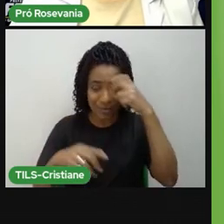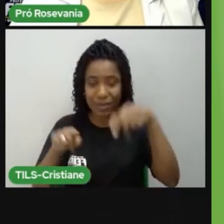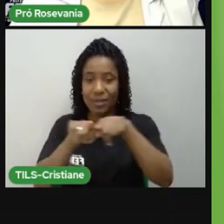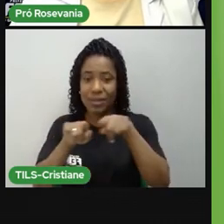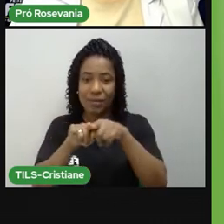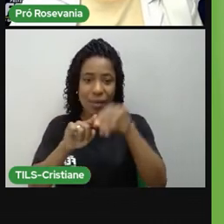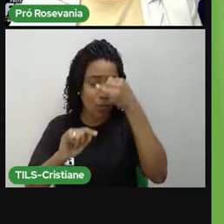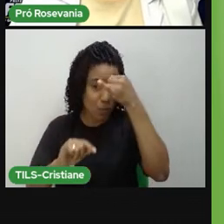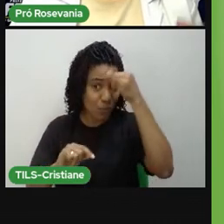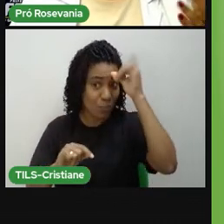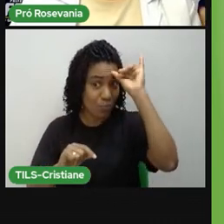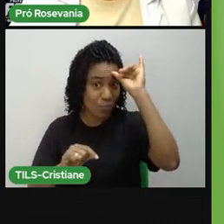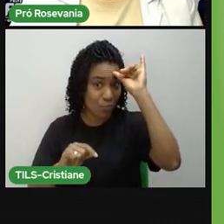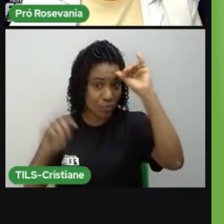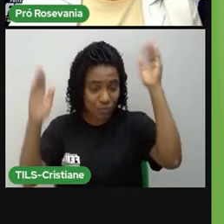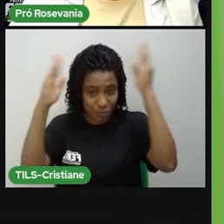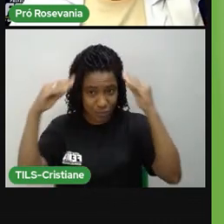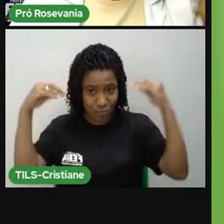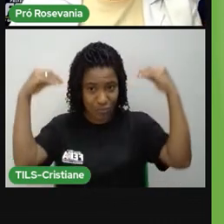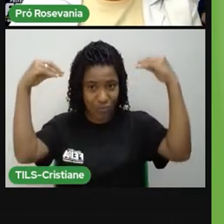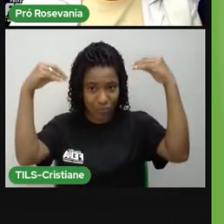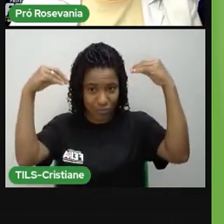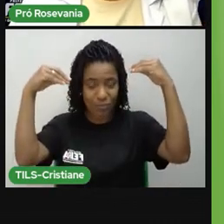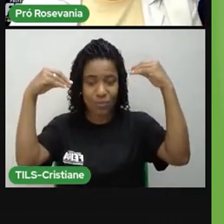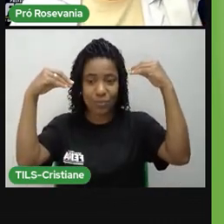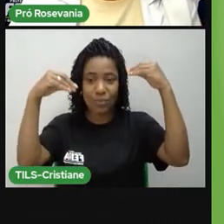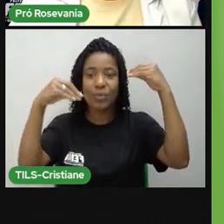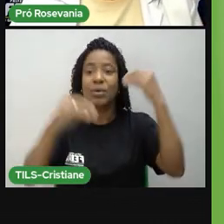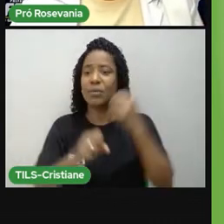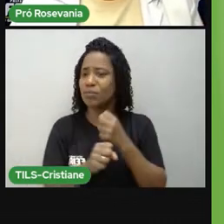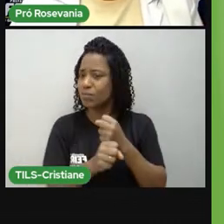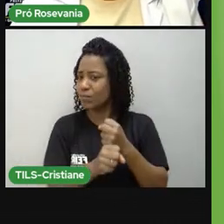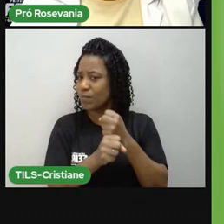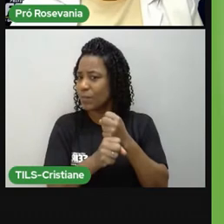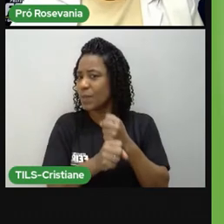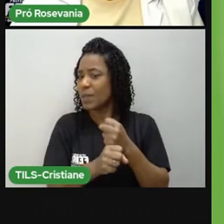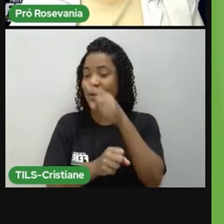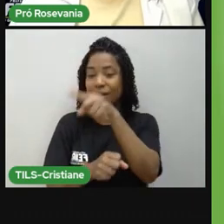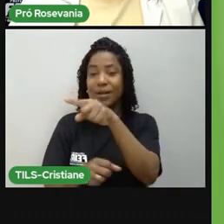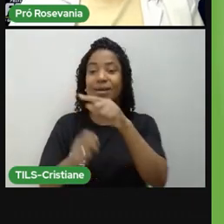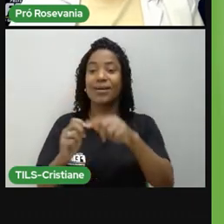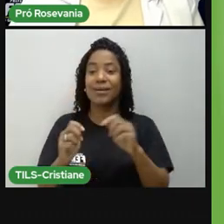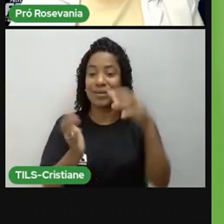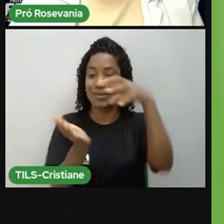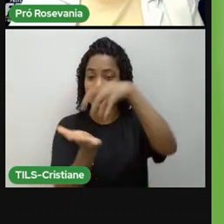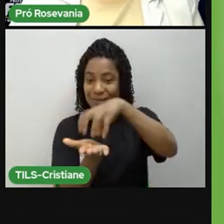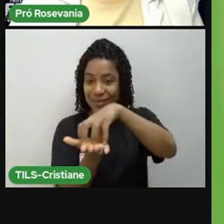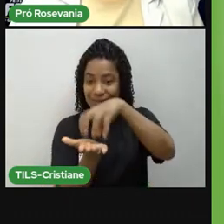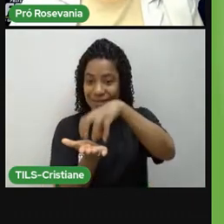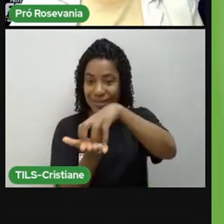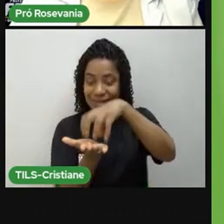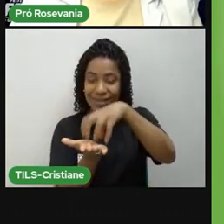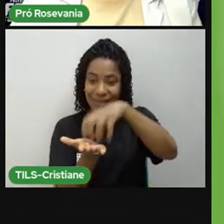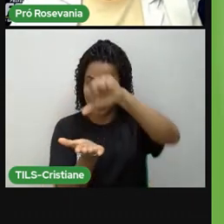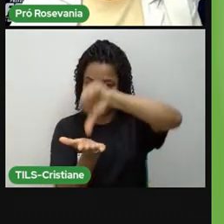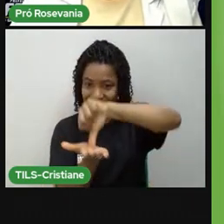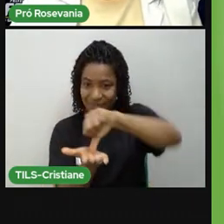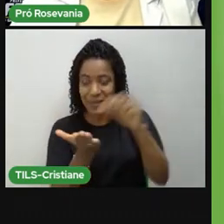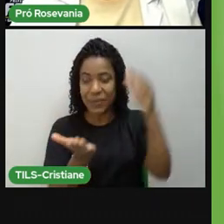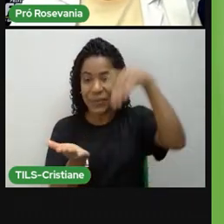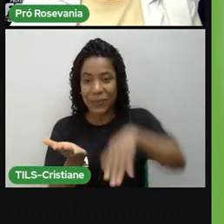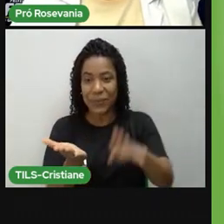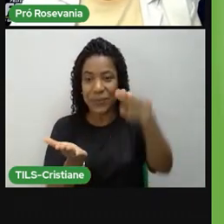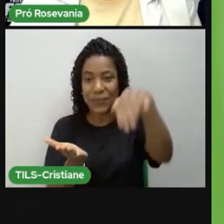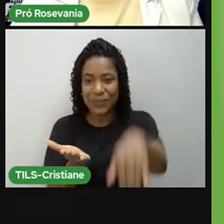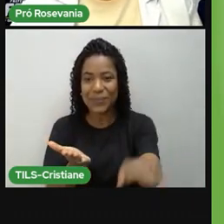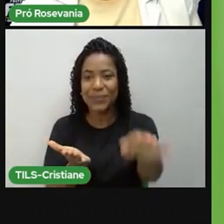festa do vaqueiro, inclusive tem até um monumento ao vaqueiro lá no centro de abastecimento, né, chamando atenção, essa figura do vaqueiro que é tão